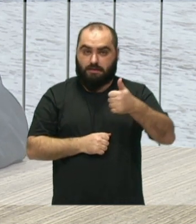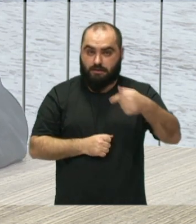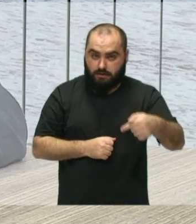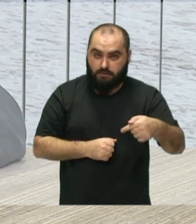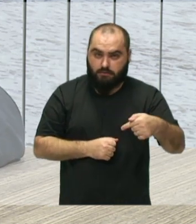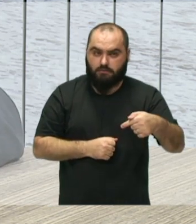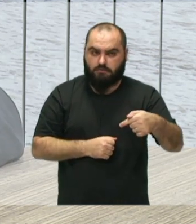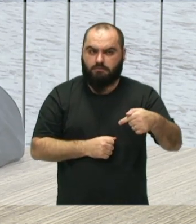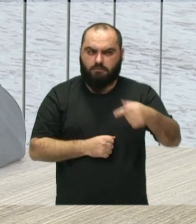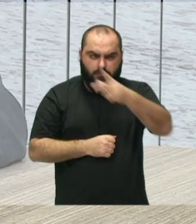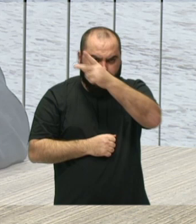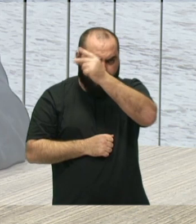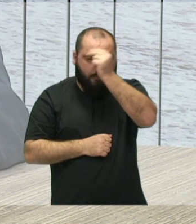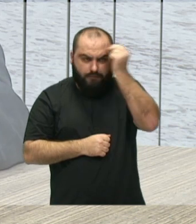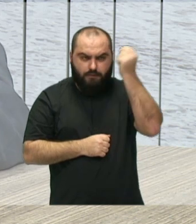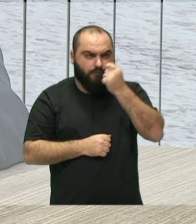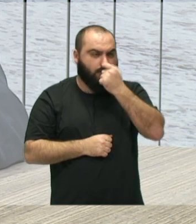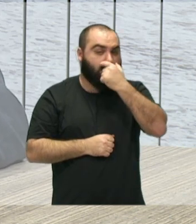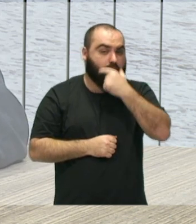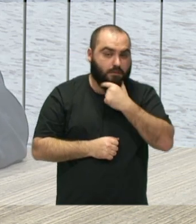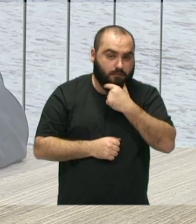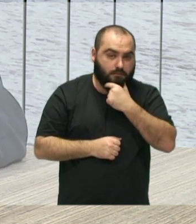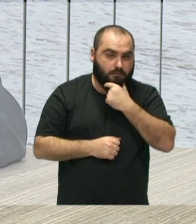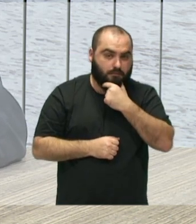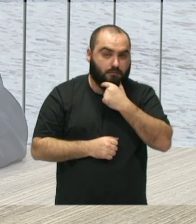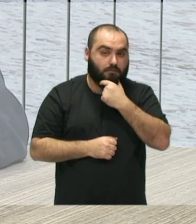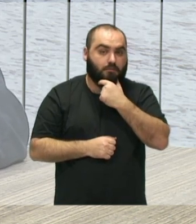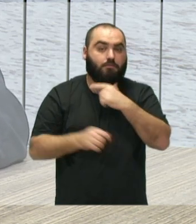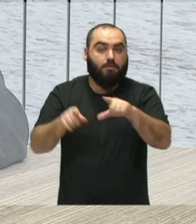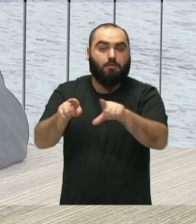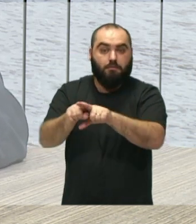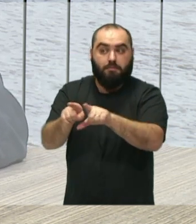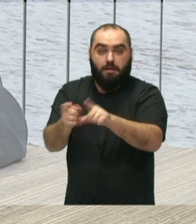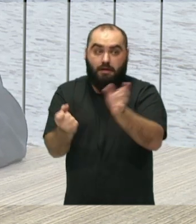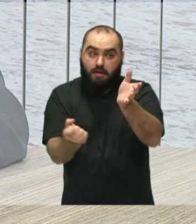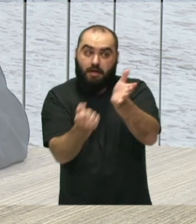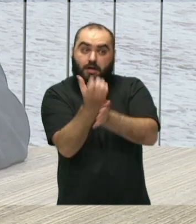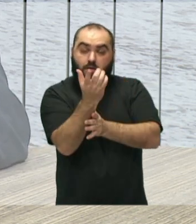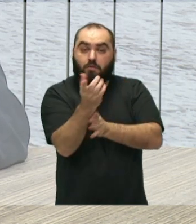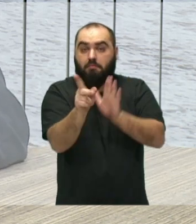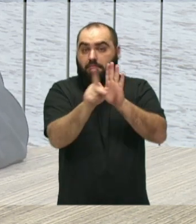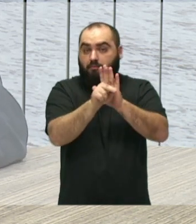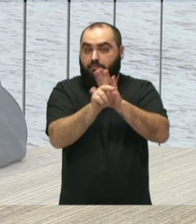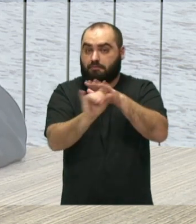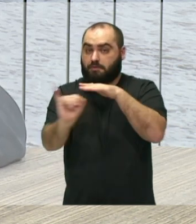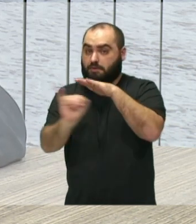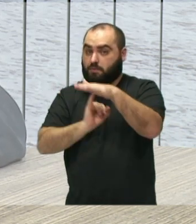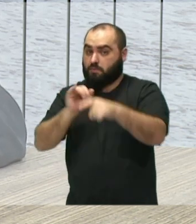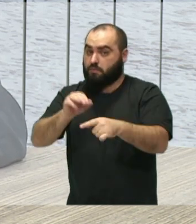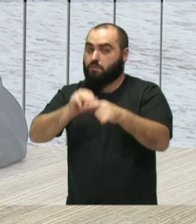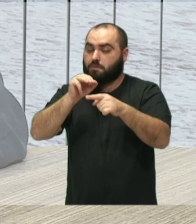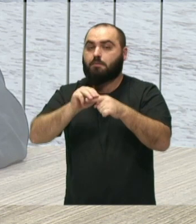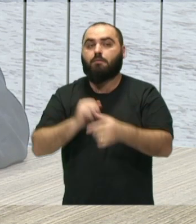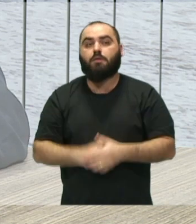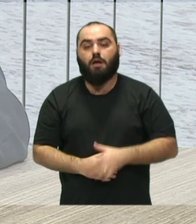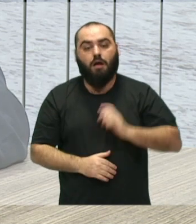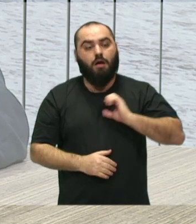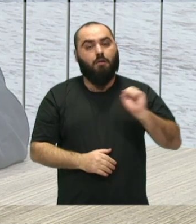gestão do prefeito Volney, que também foi a gestão que criou o Conservatório, tive a oportunidade de